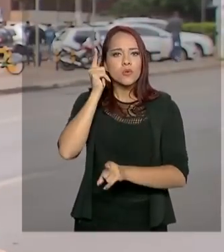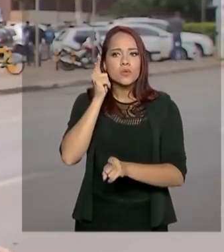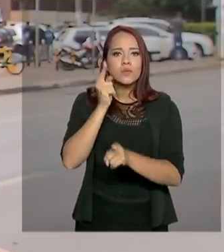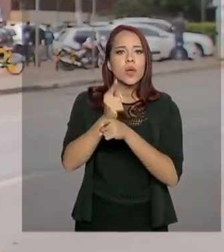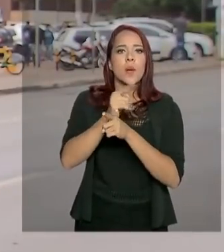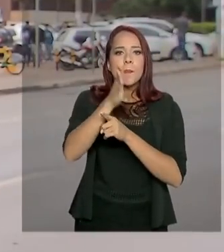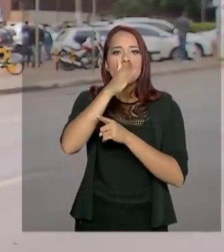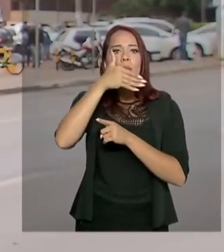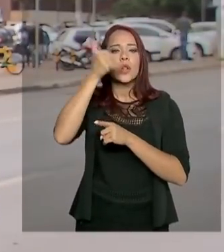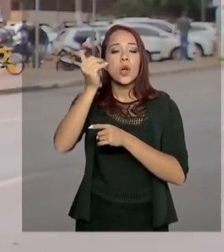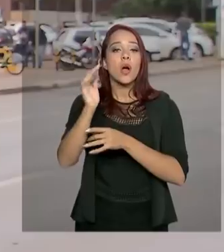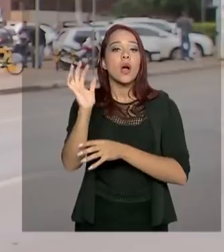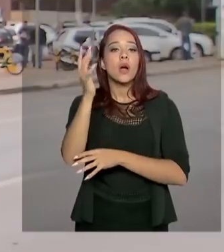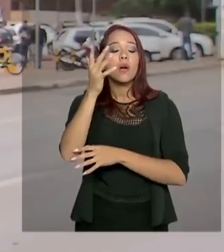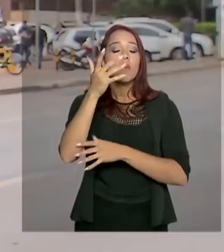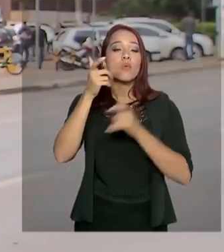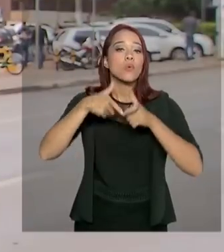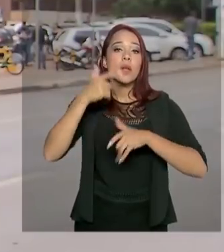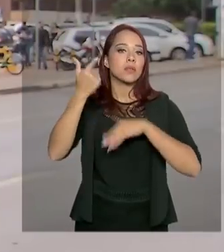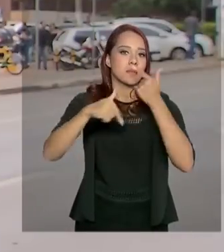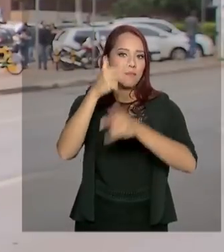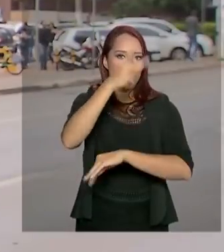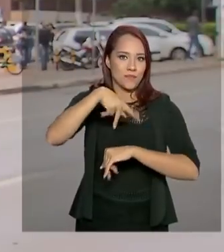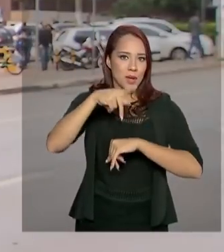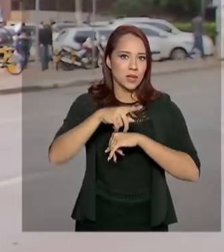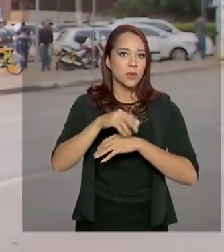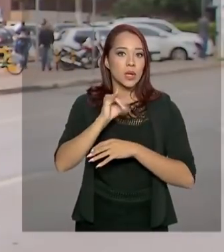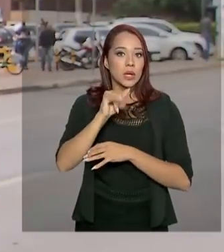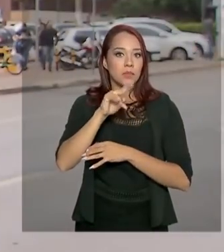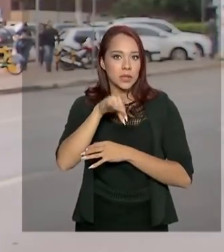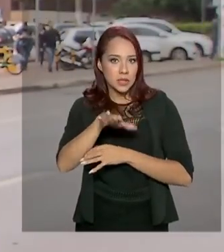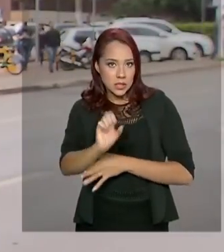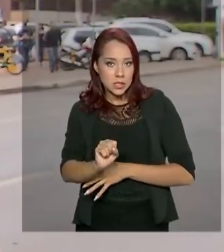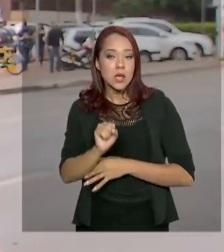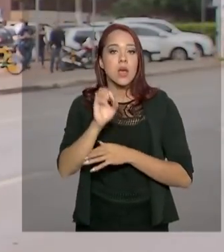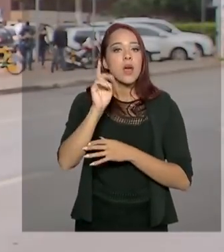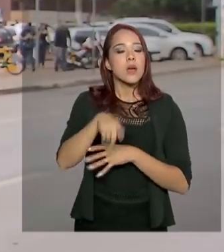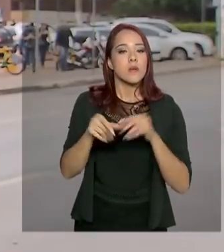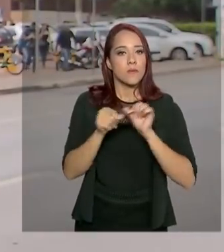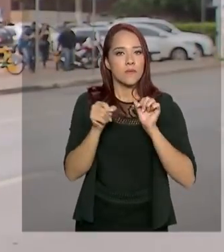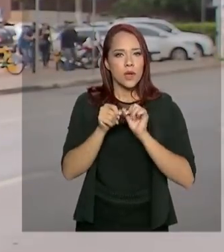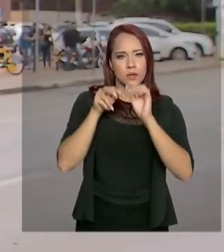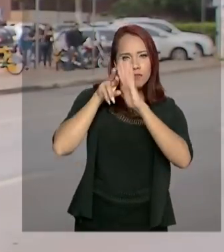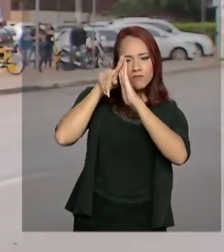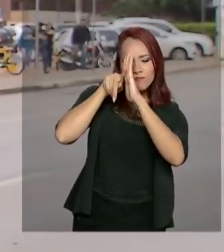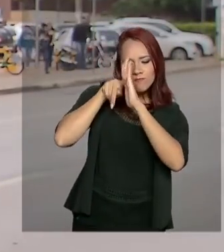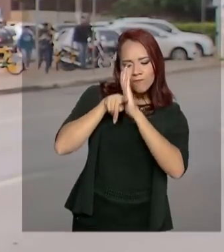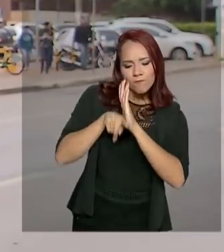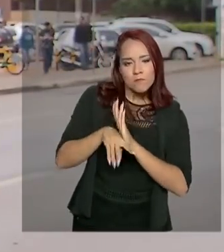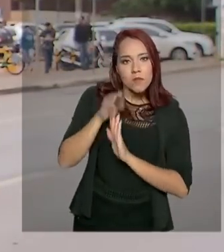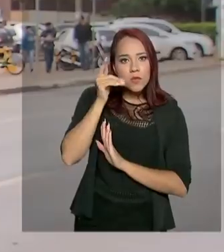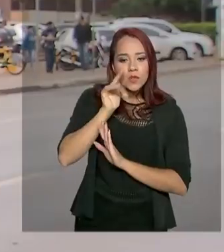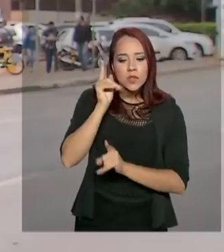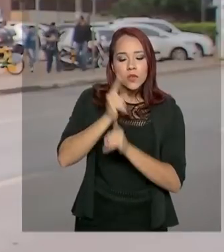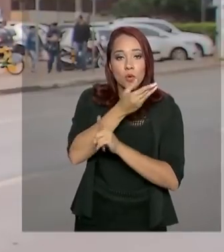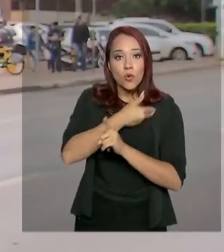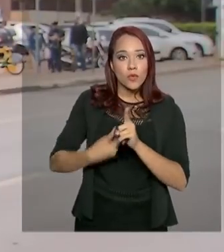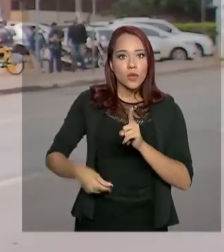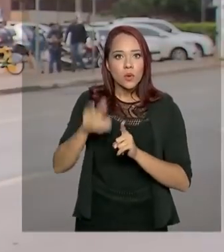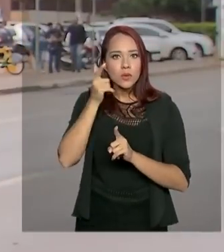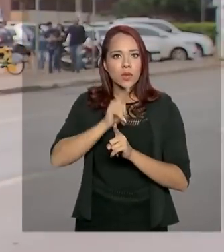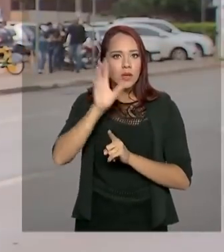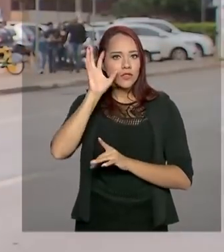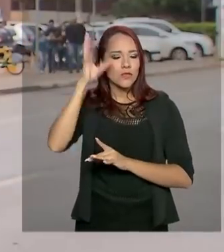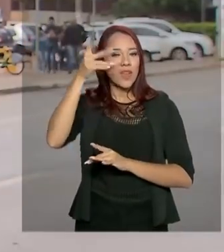melhorem o ambiente de negócios no país. Por meio do Doing Business, está sendo feito um diagnóstico para que o governo possa adotar medidas de